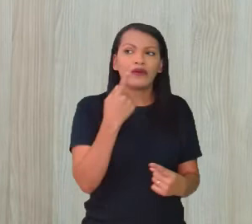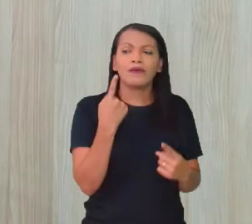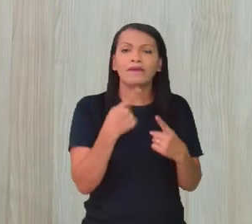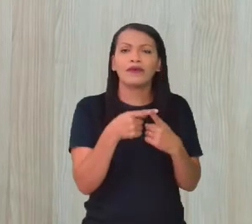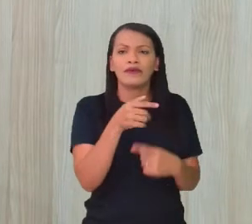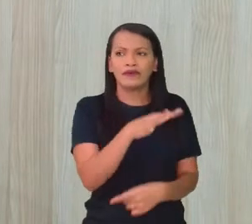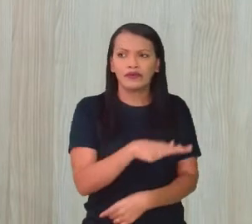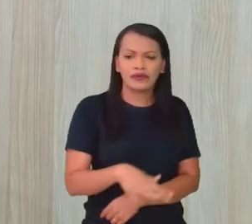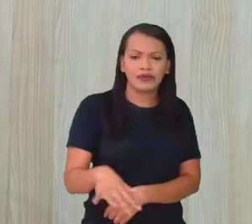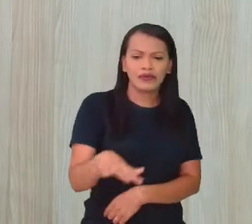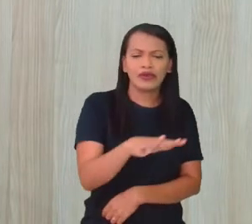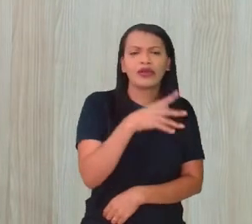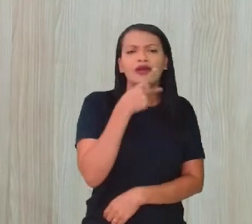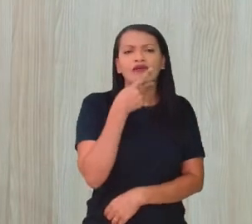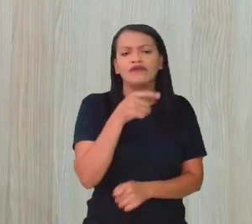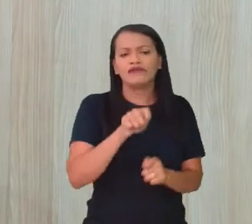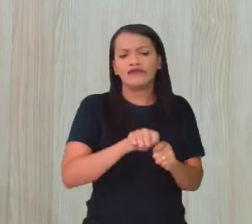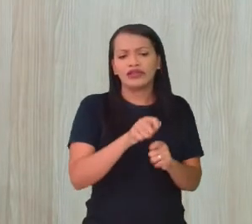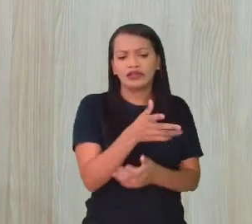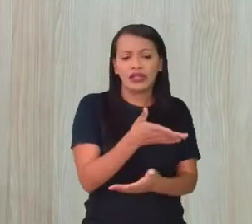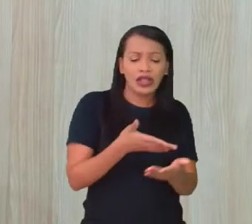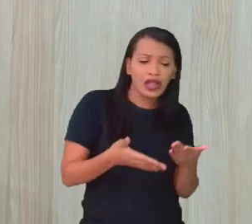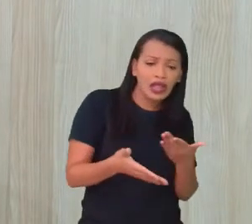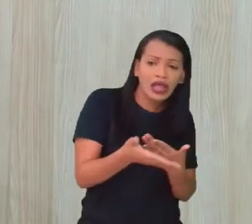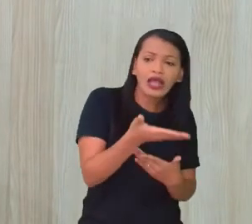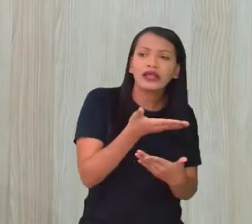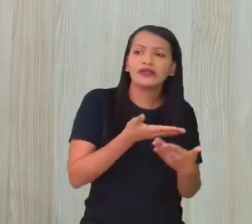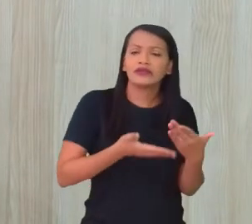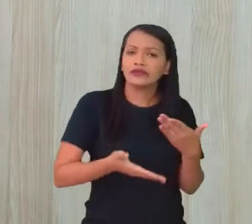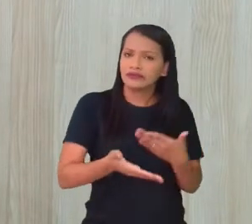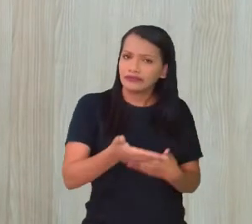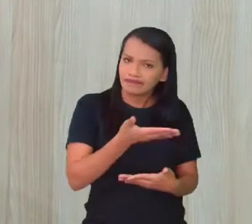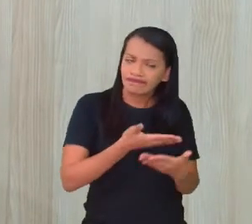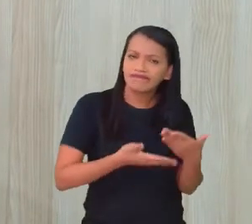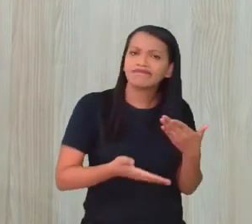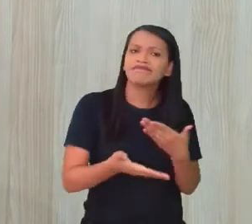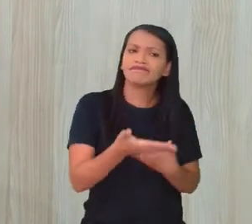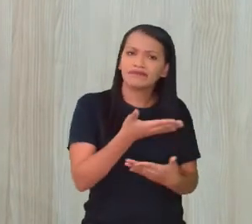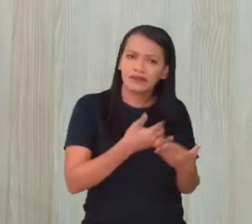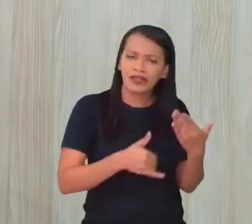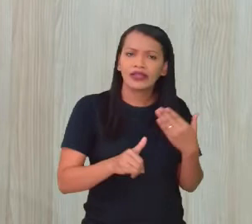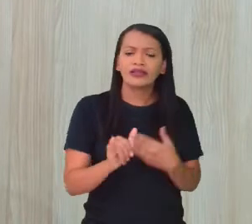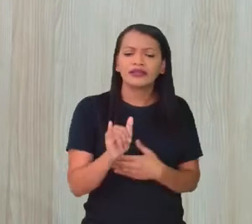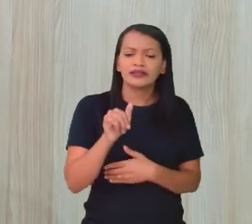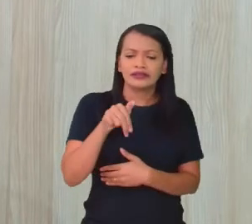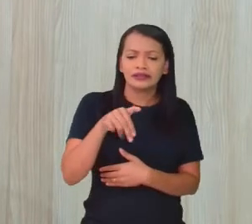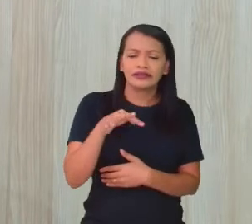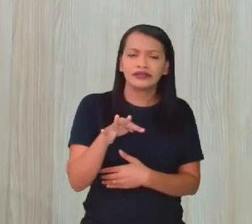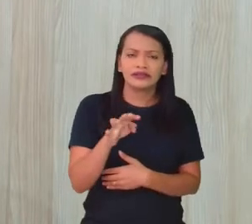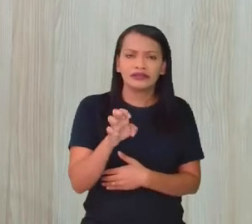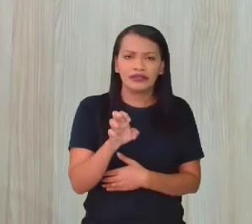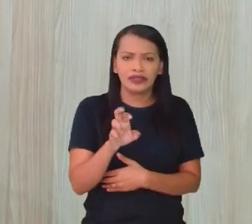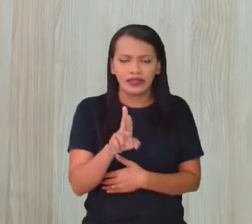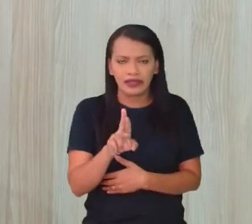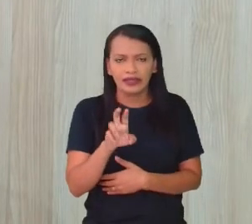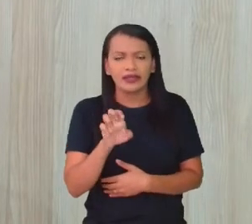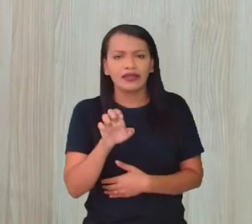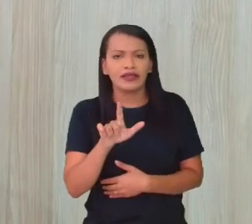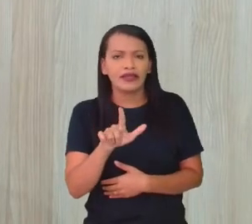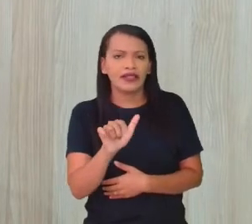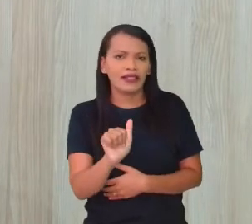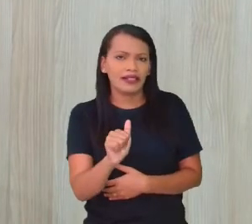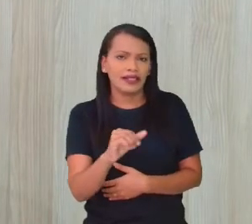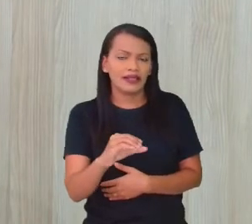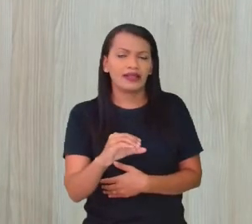espaço onde a gente faz essas relações, né? Essas inter-relações, né? Onde as coisas